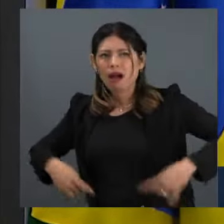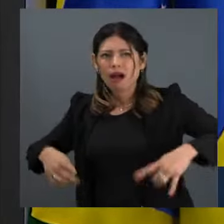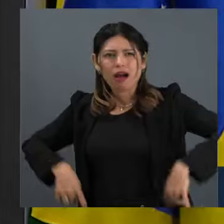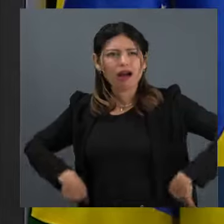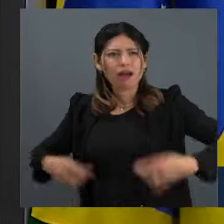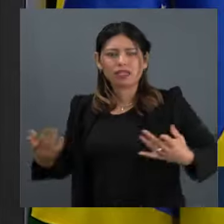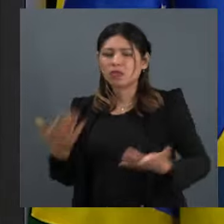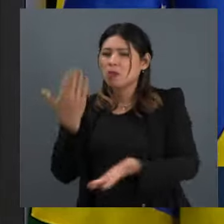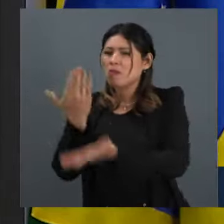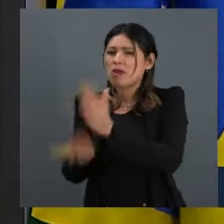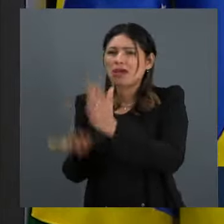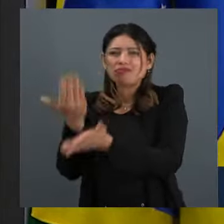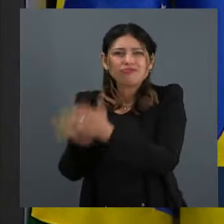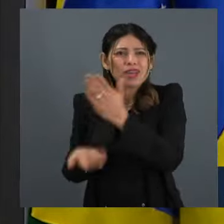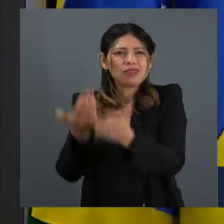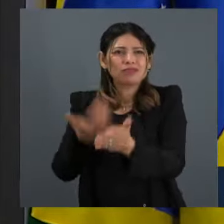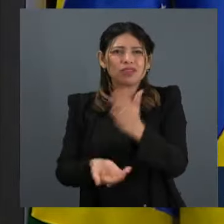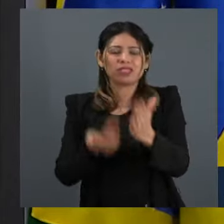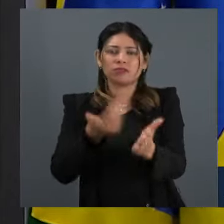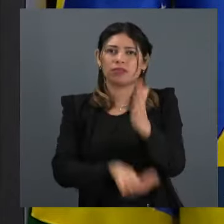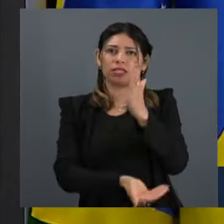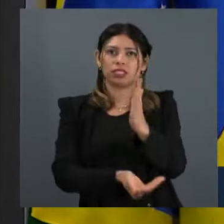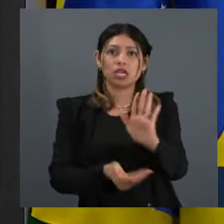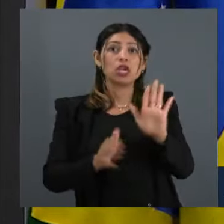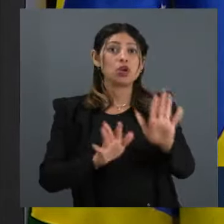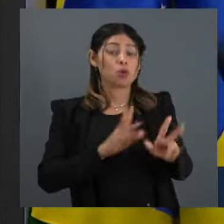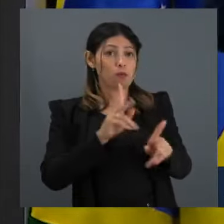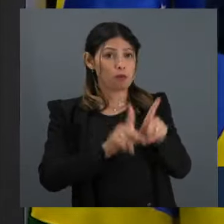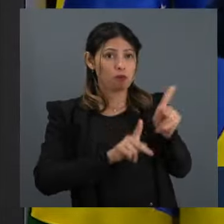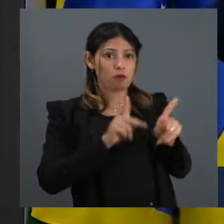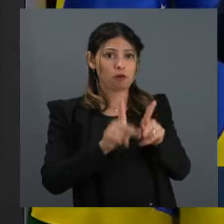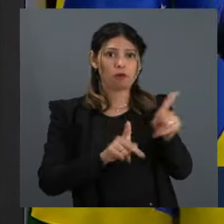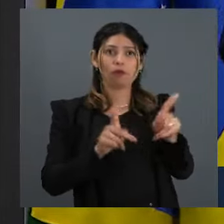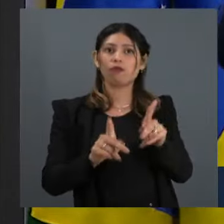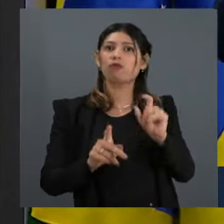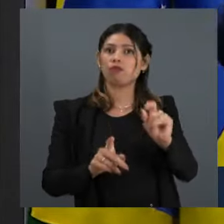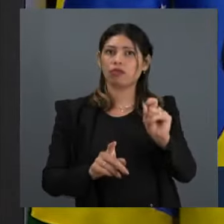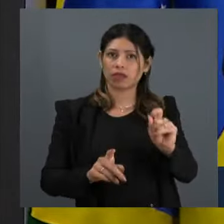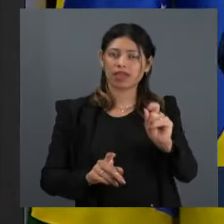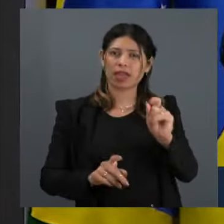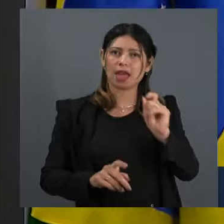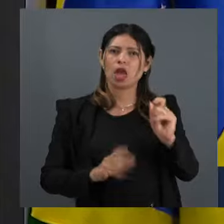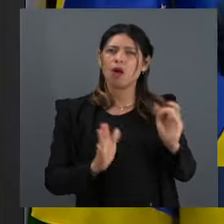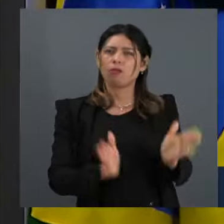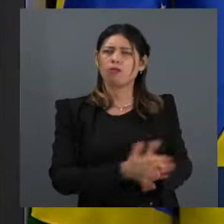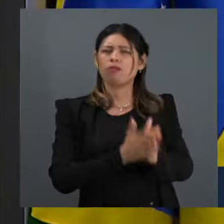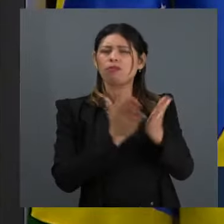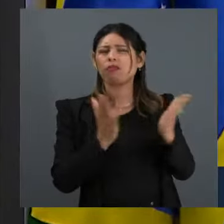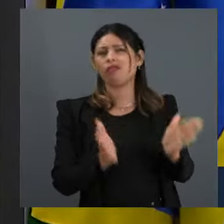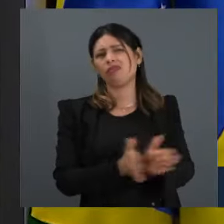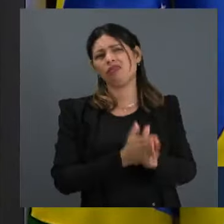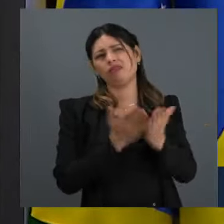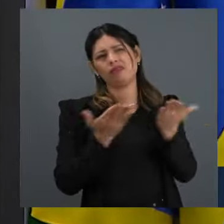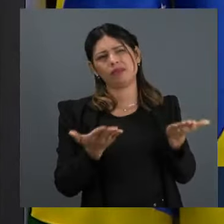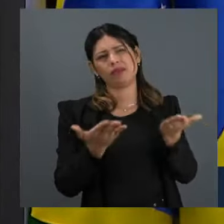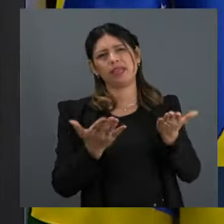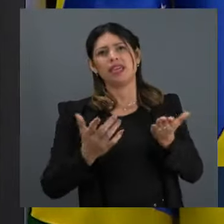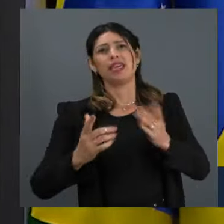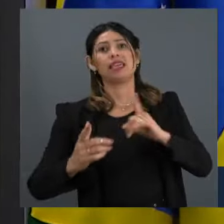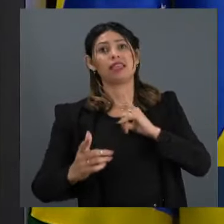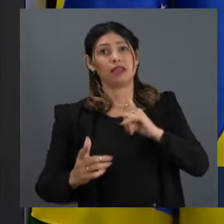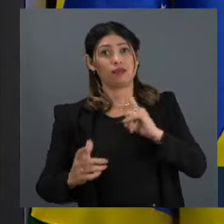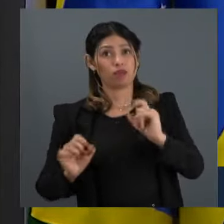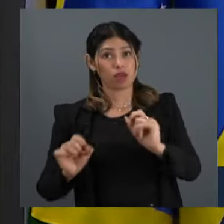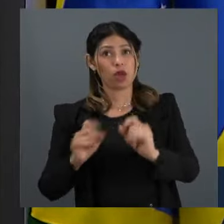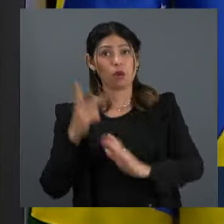E que os pobres é que vão pagar para o deleite de magnatas, porque esse projeto é feito para a magnata do exterior,